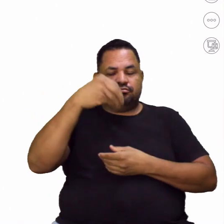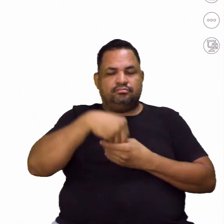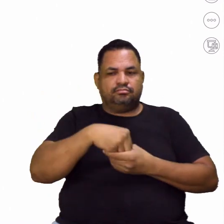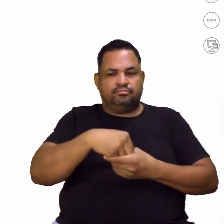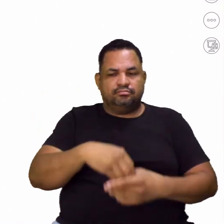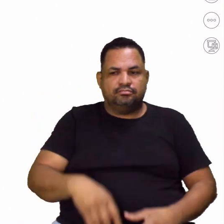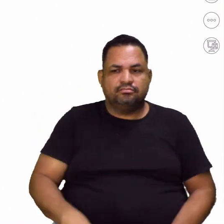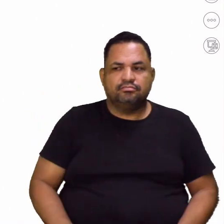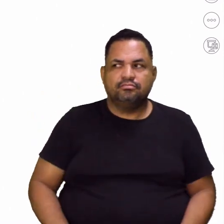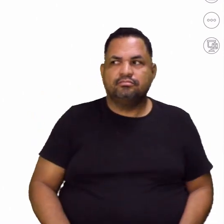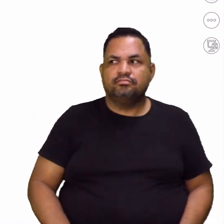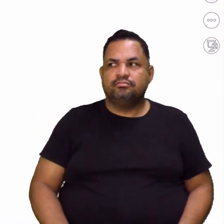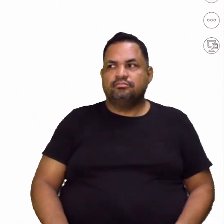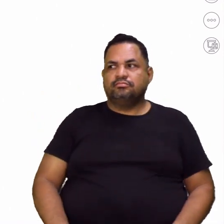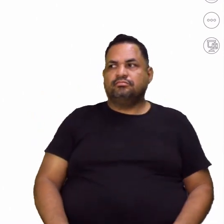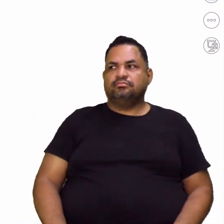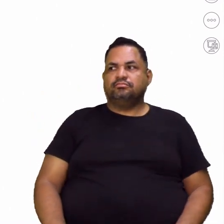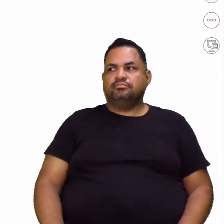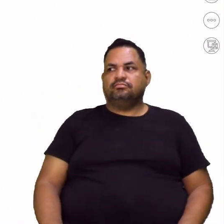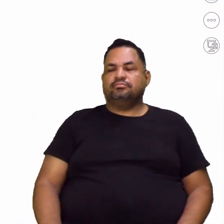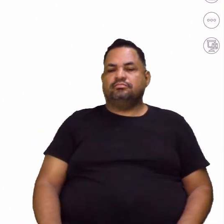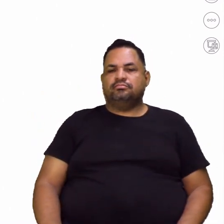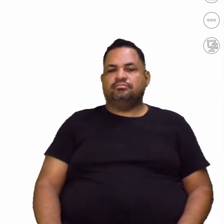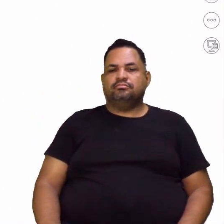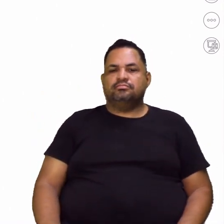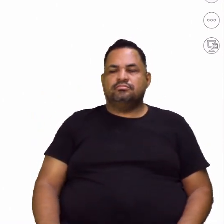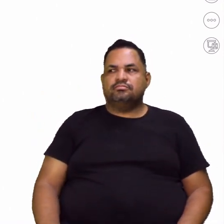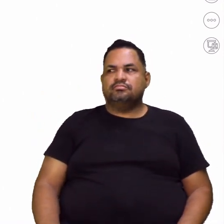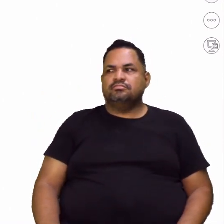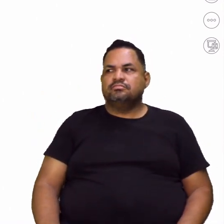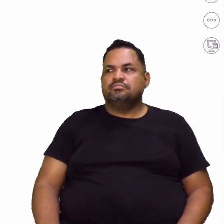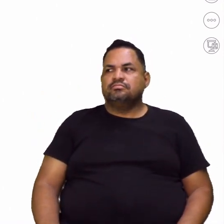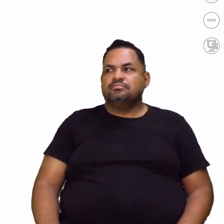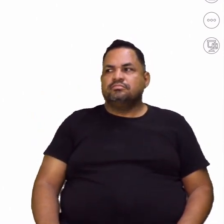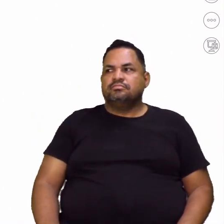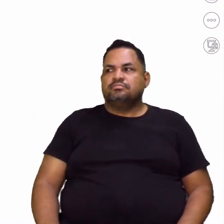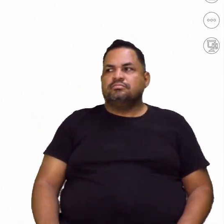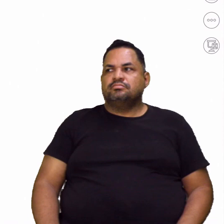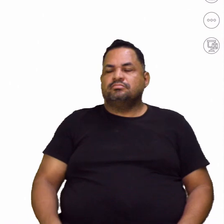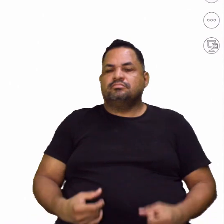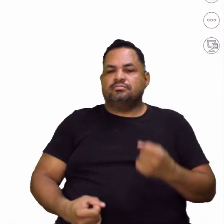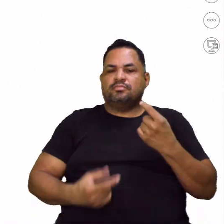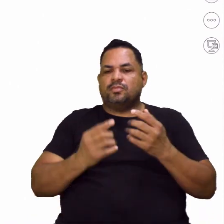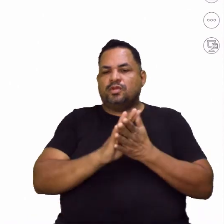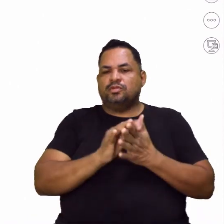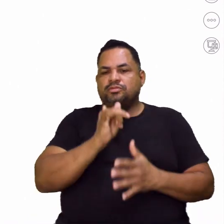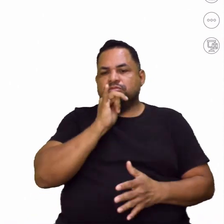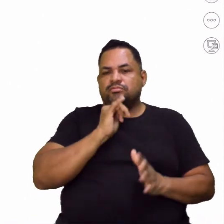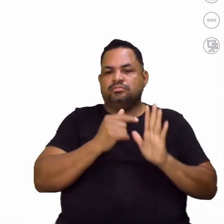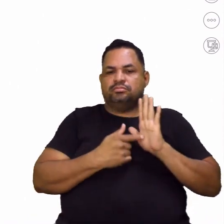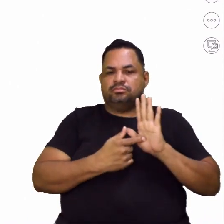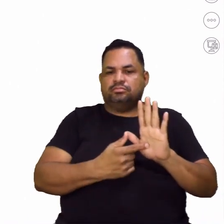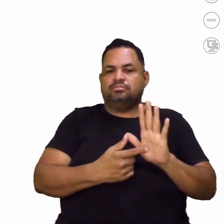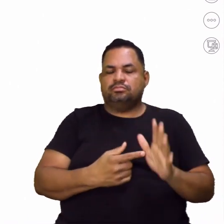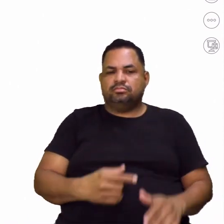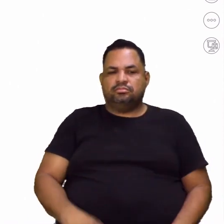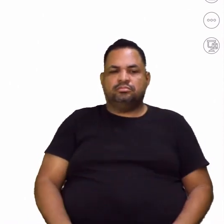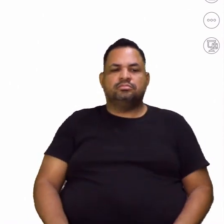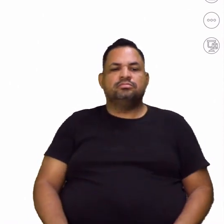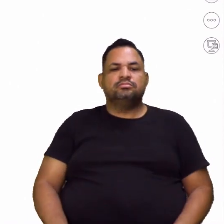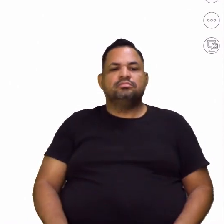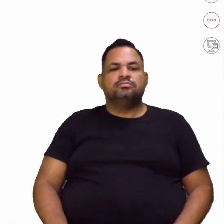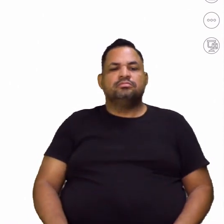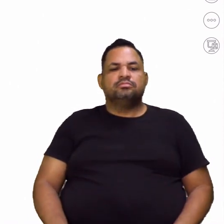que está inserida. Trouxe aqui alguns exemplos para você observar. A questão da